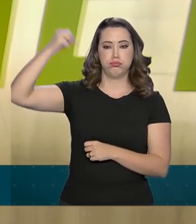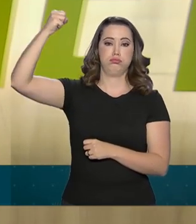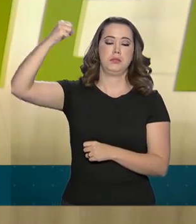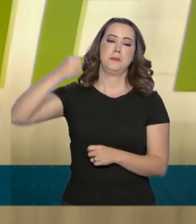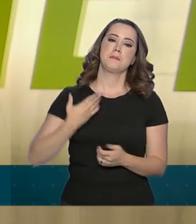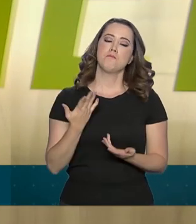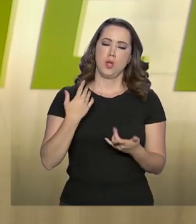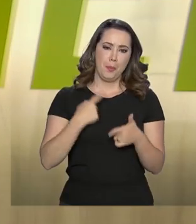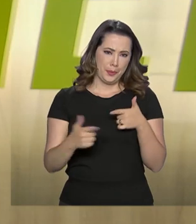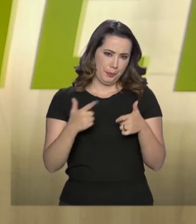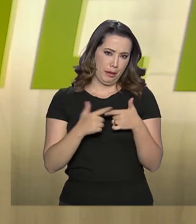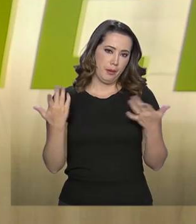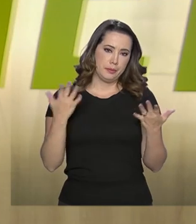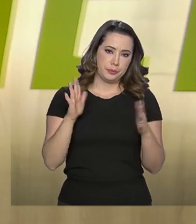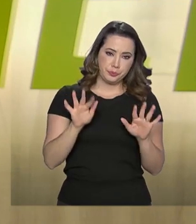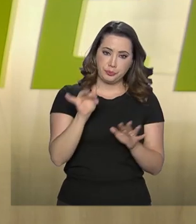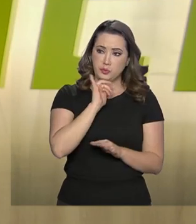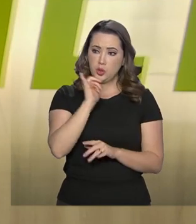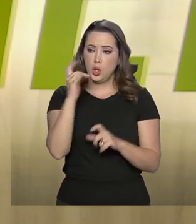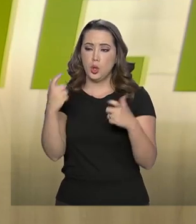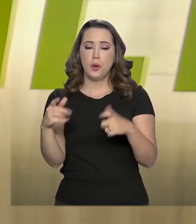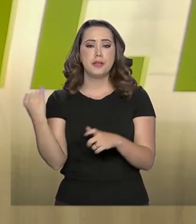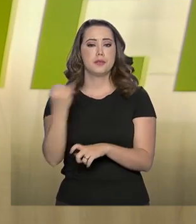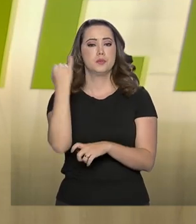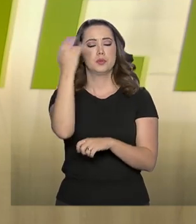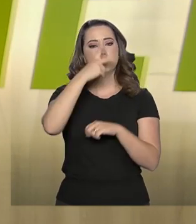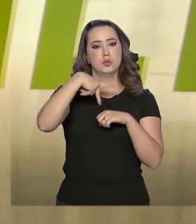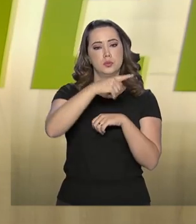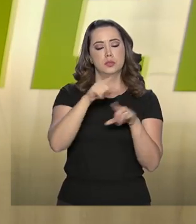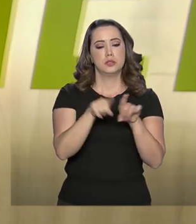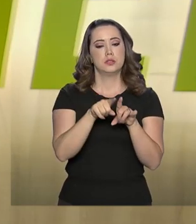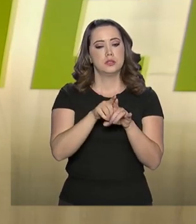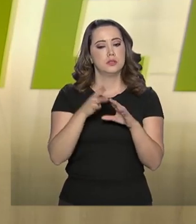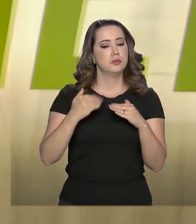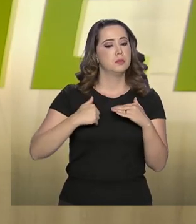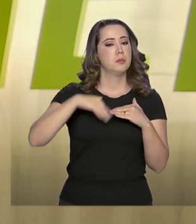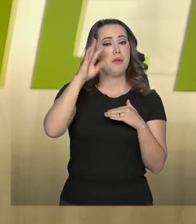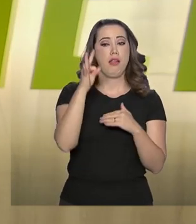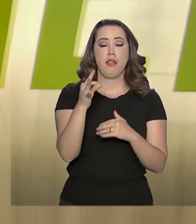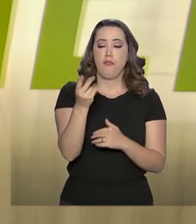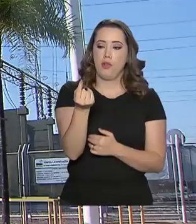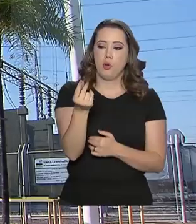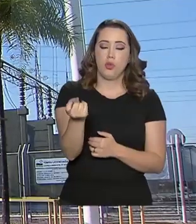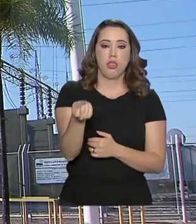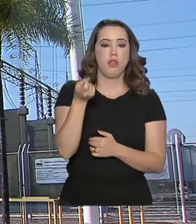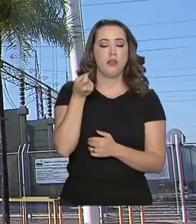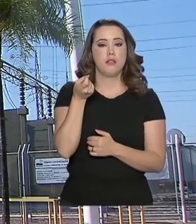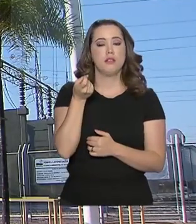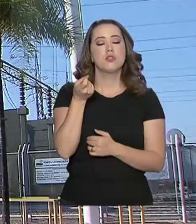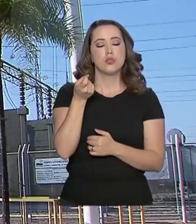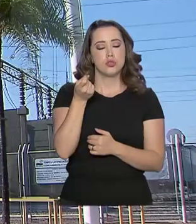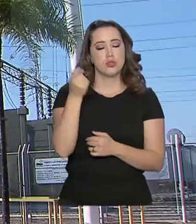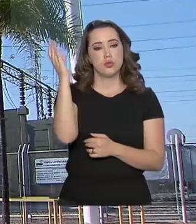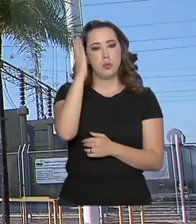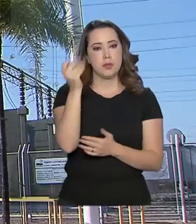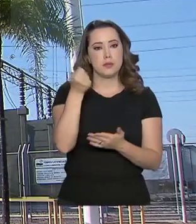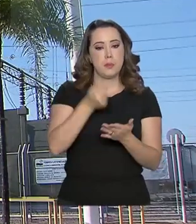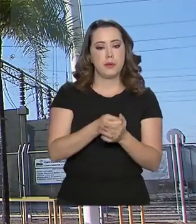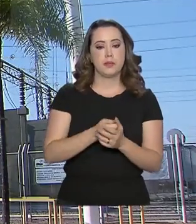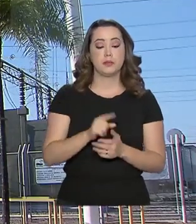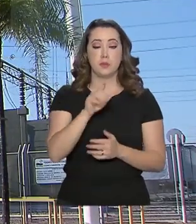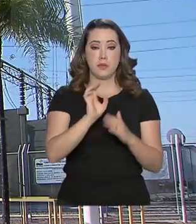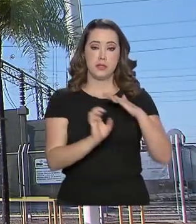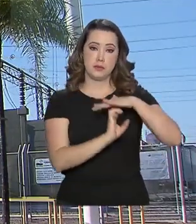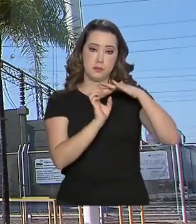em áreas importantes do país, como também elevar a tarifa do brasileiro. As empresas são responsáveis pela